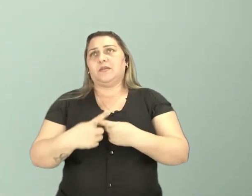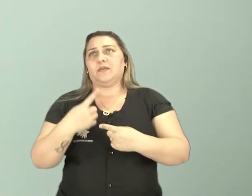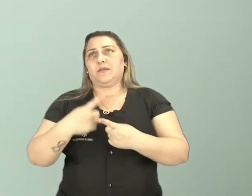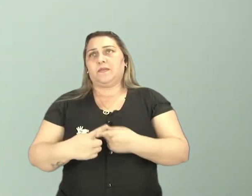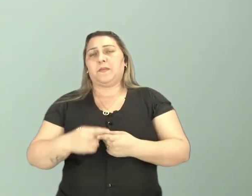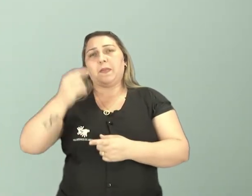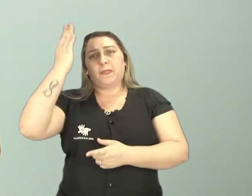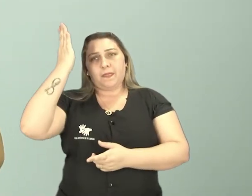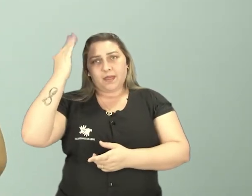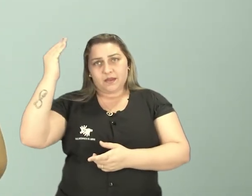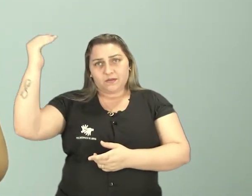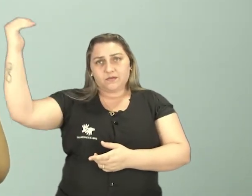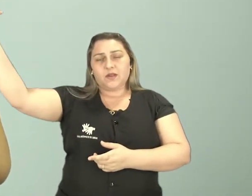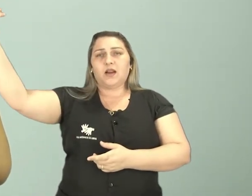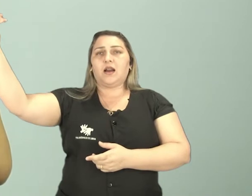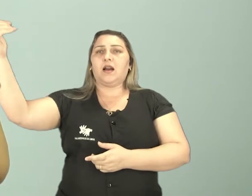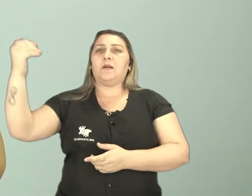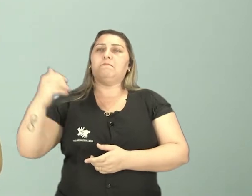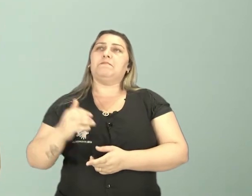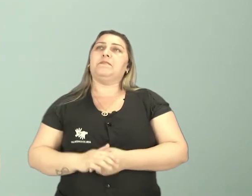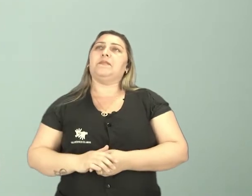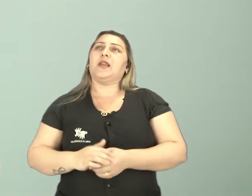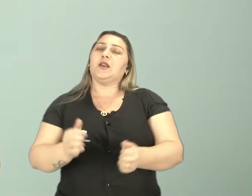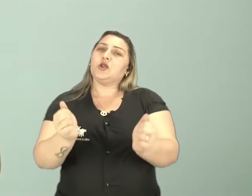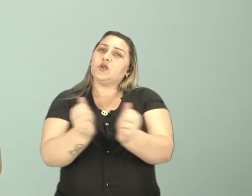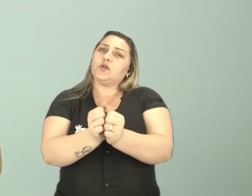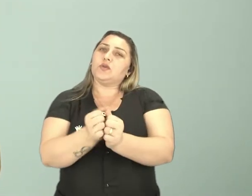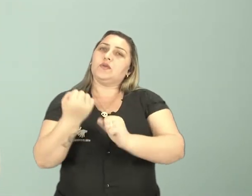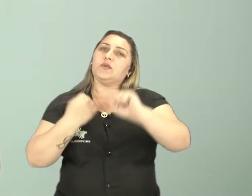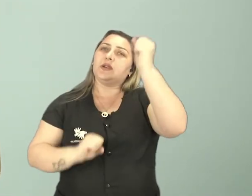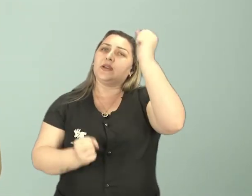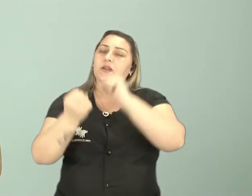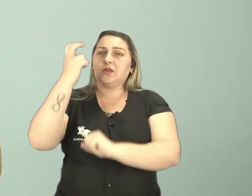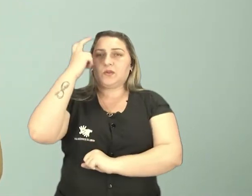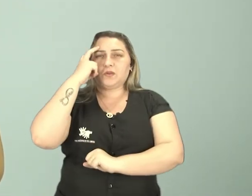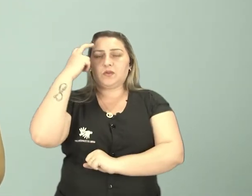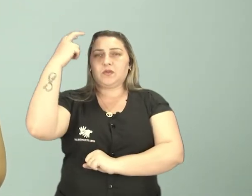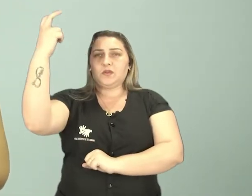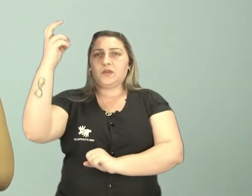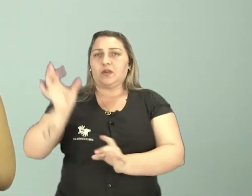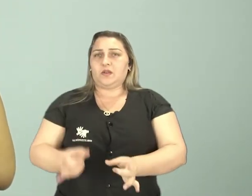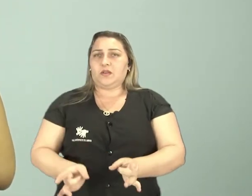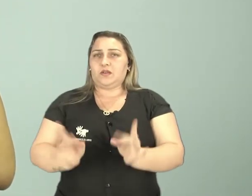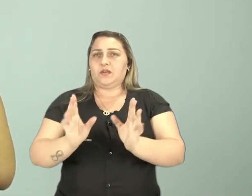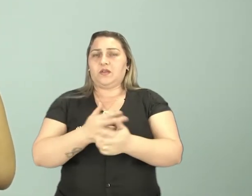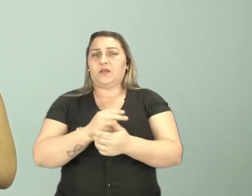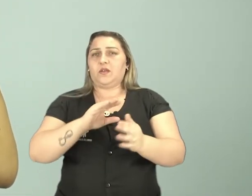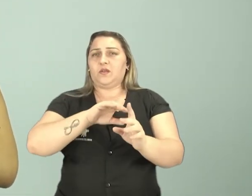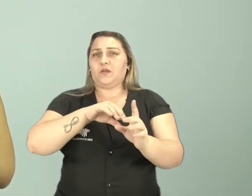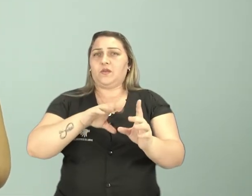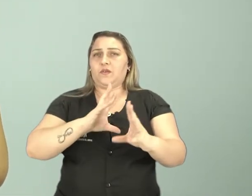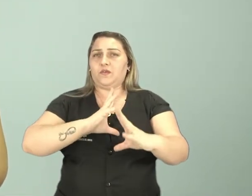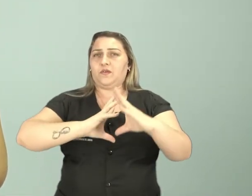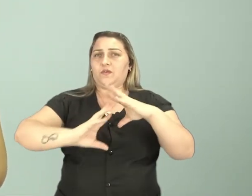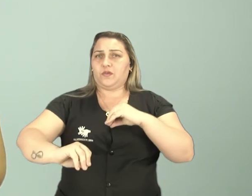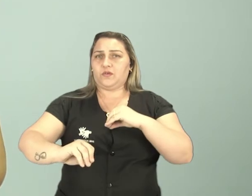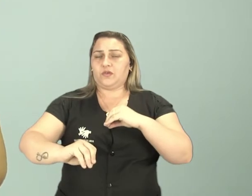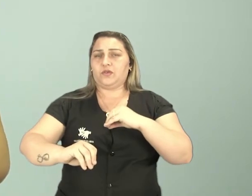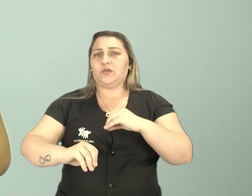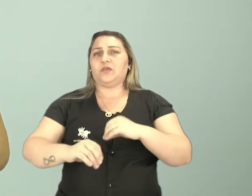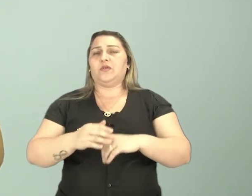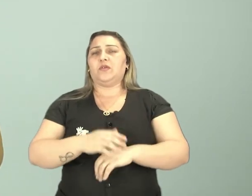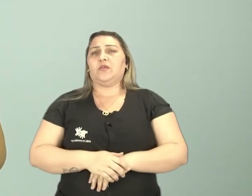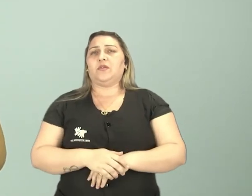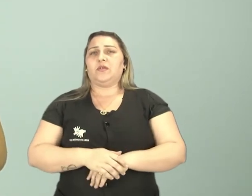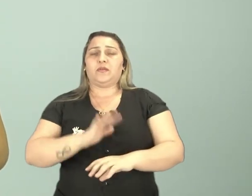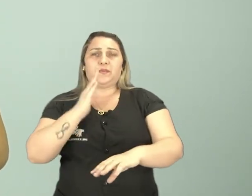da nossa terra. Porque, gente, a fama geralmente está atrelada à indústria cultural. E de mercado